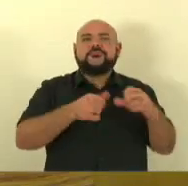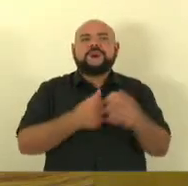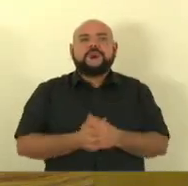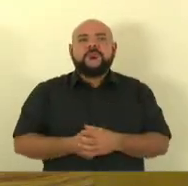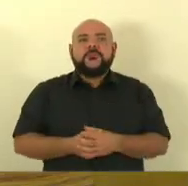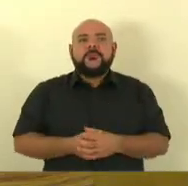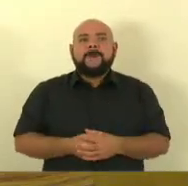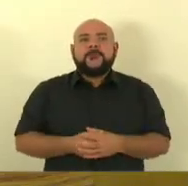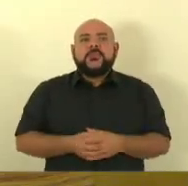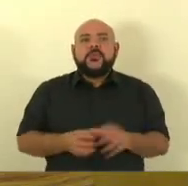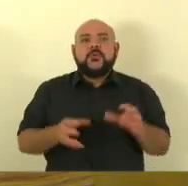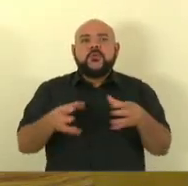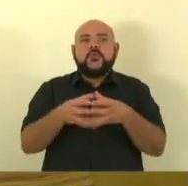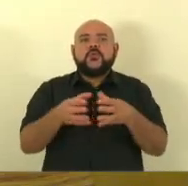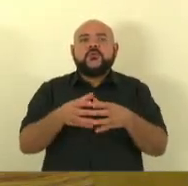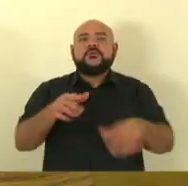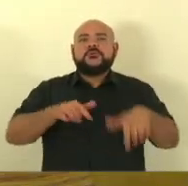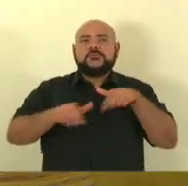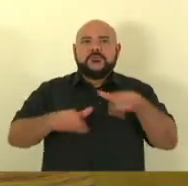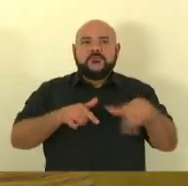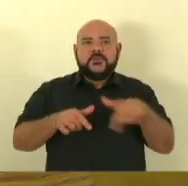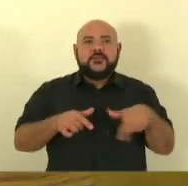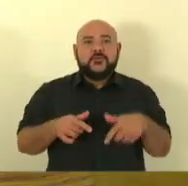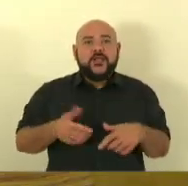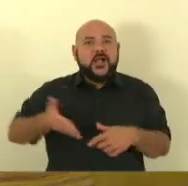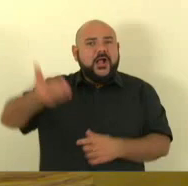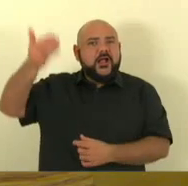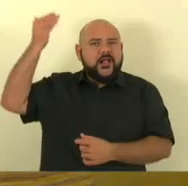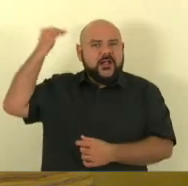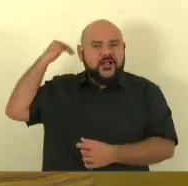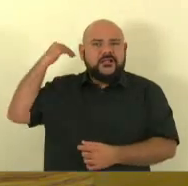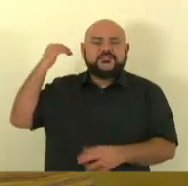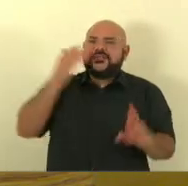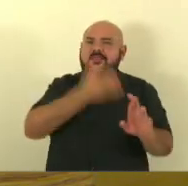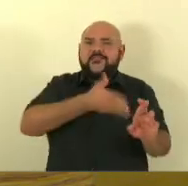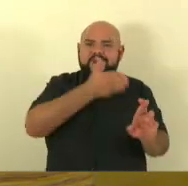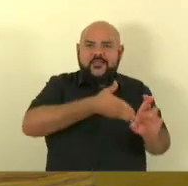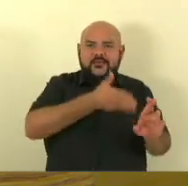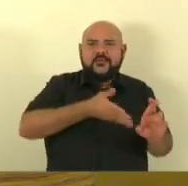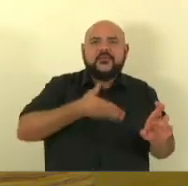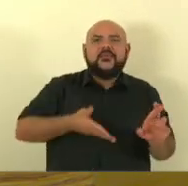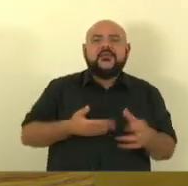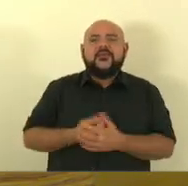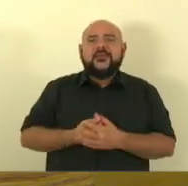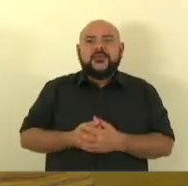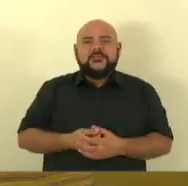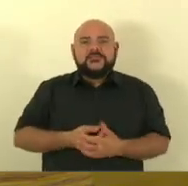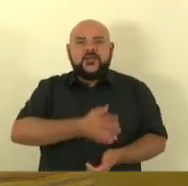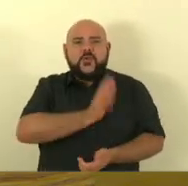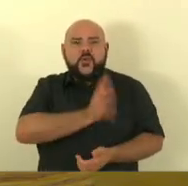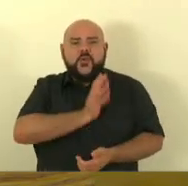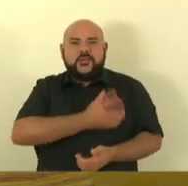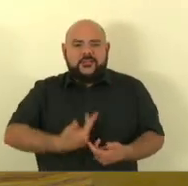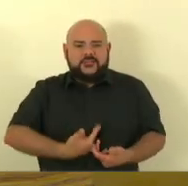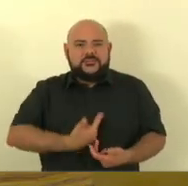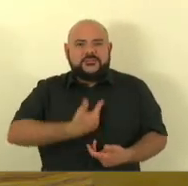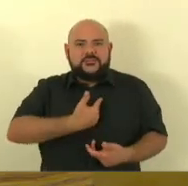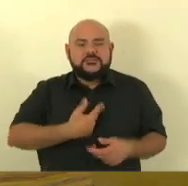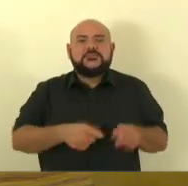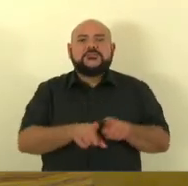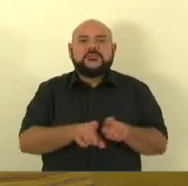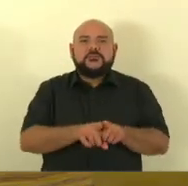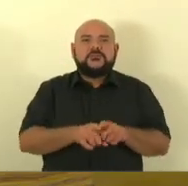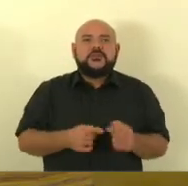Nós que já fomos referência em cirurgia cardíaca, nós que hoje temos um banco de leite